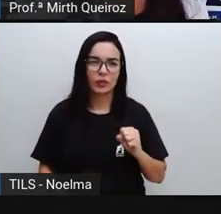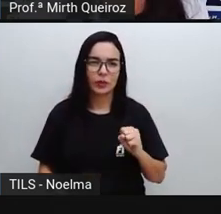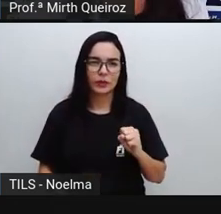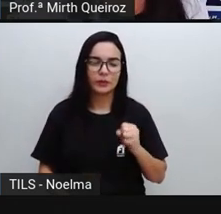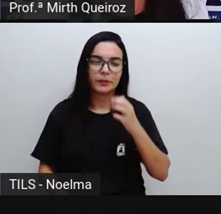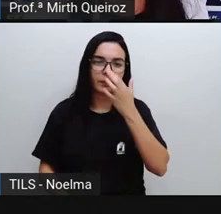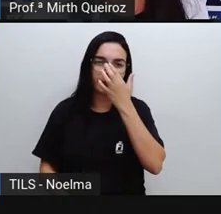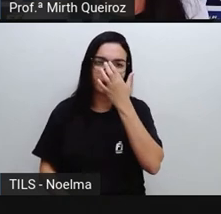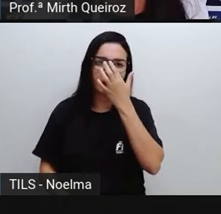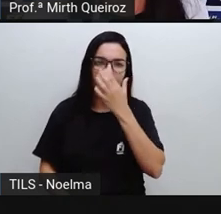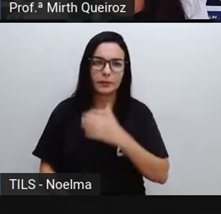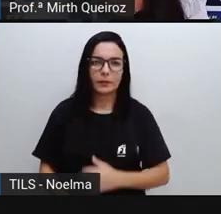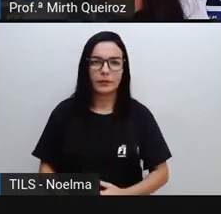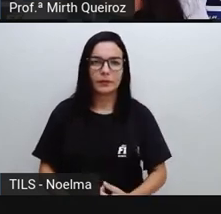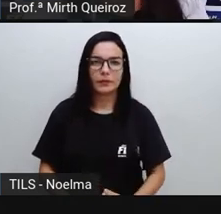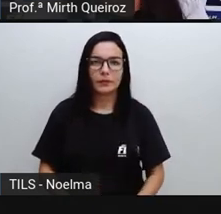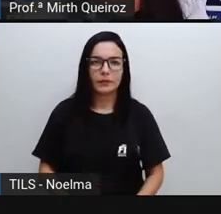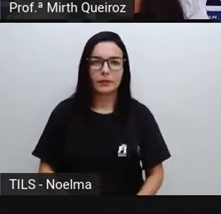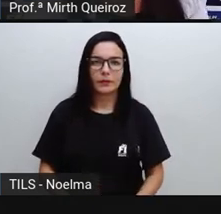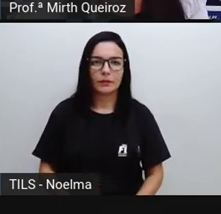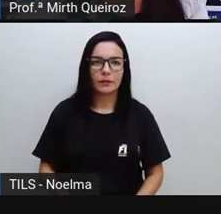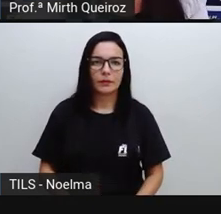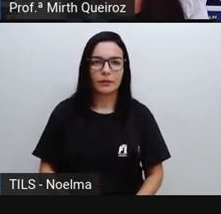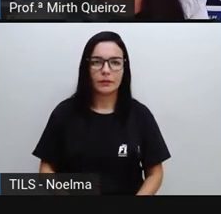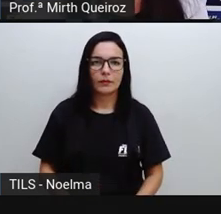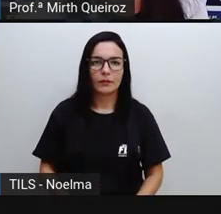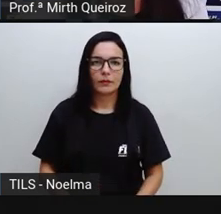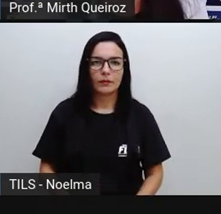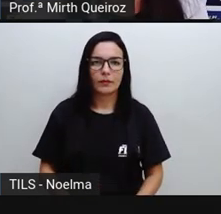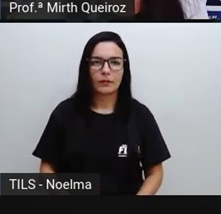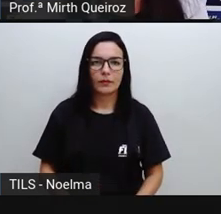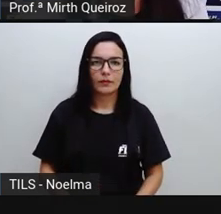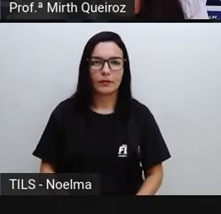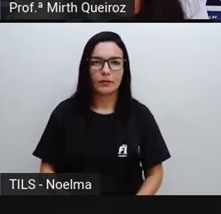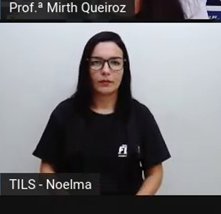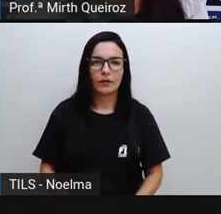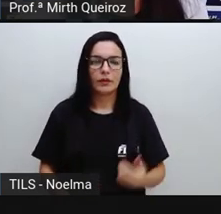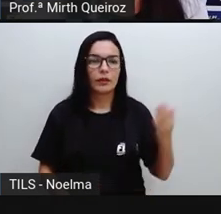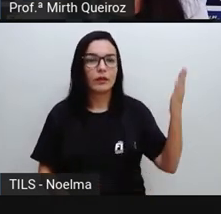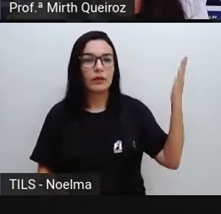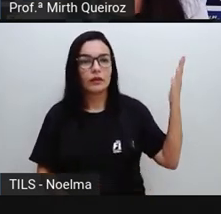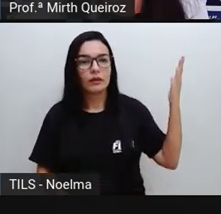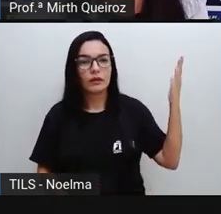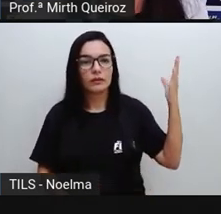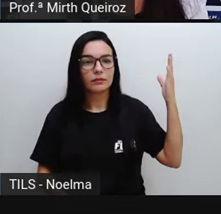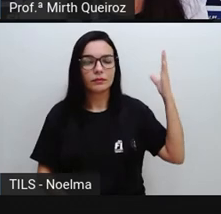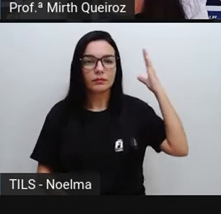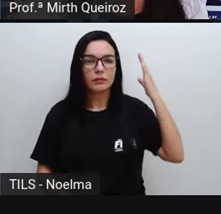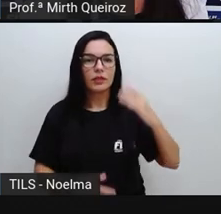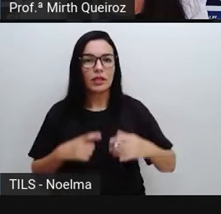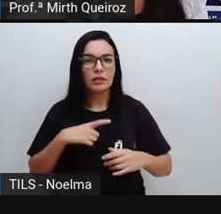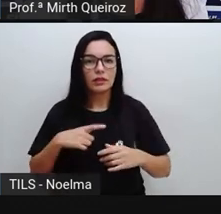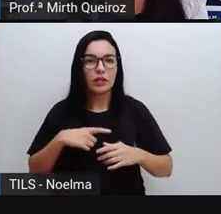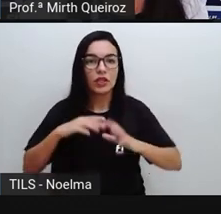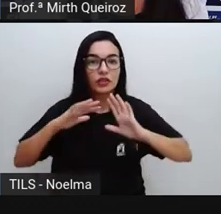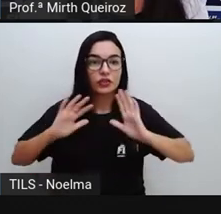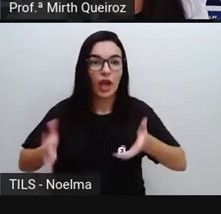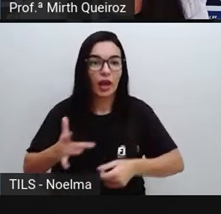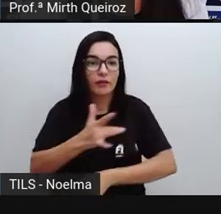anos. E aqui a gente tem as vacinas recebidas entre os dias 18